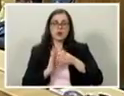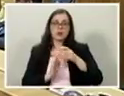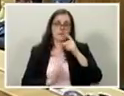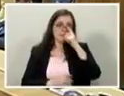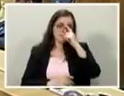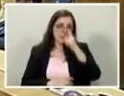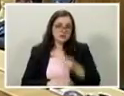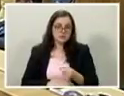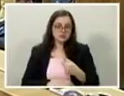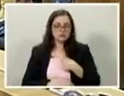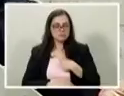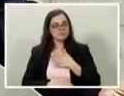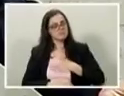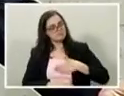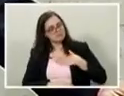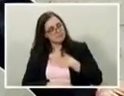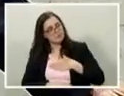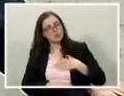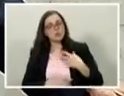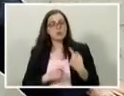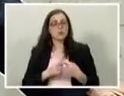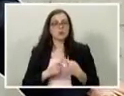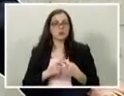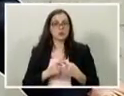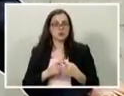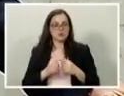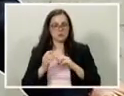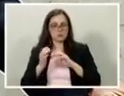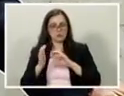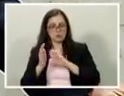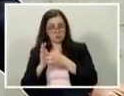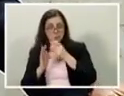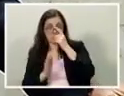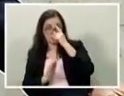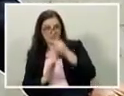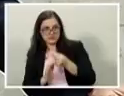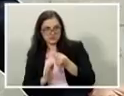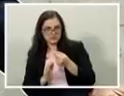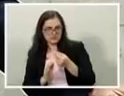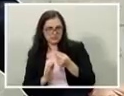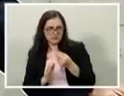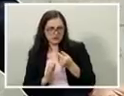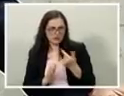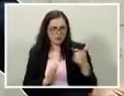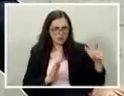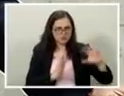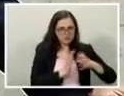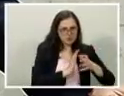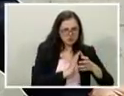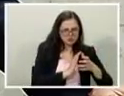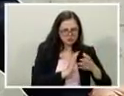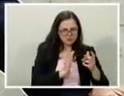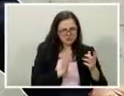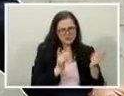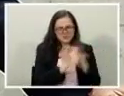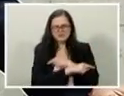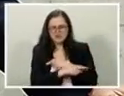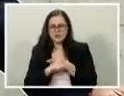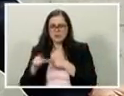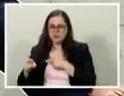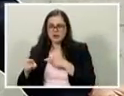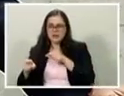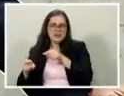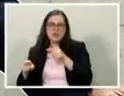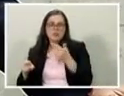o PSDB, ao contrário de outros partidos, não tem um dono. Não tem um dono. E,